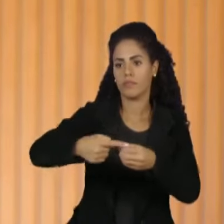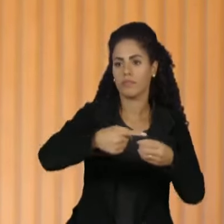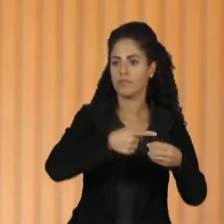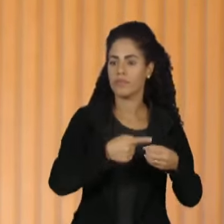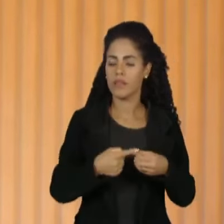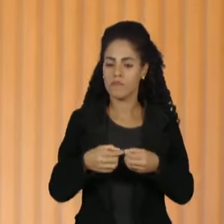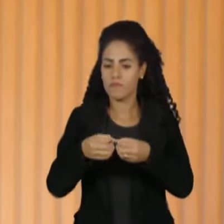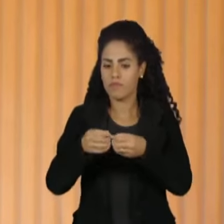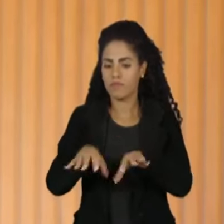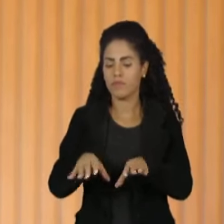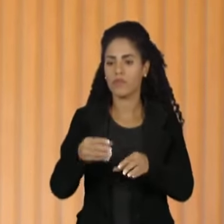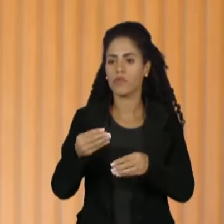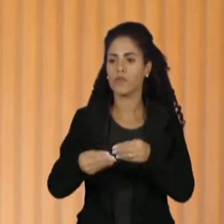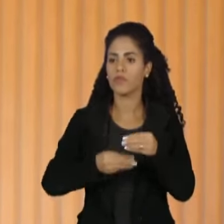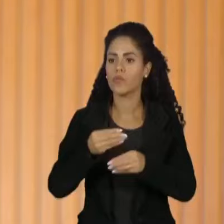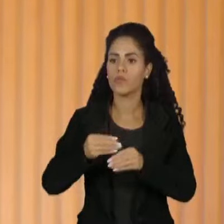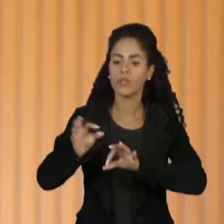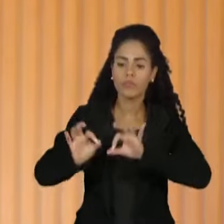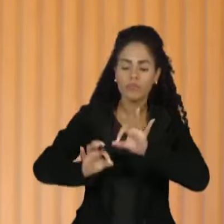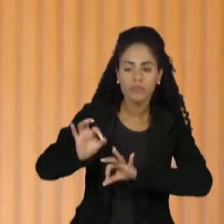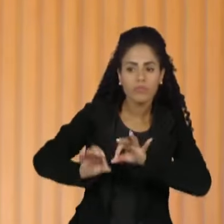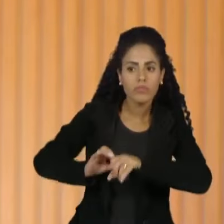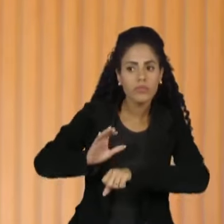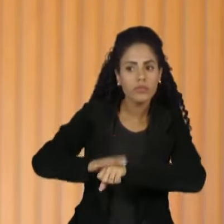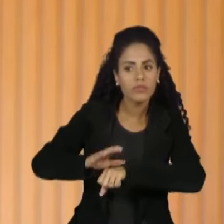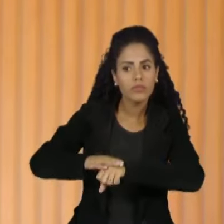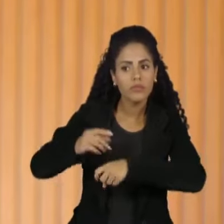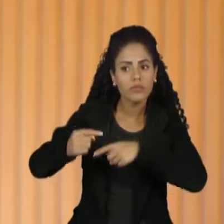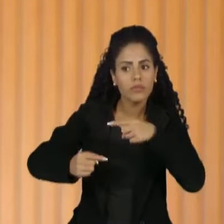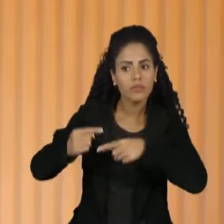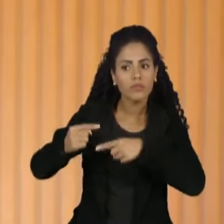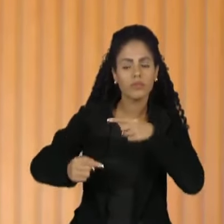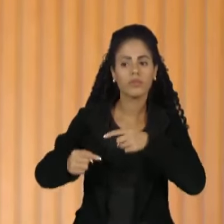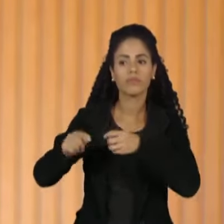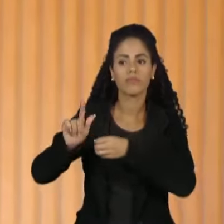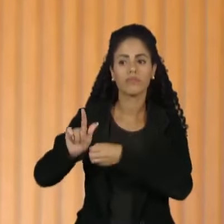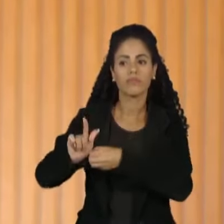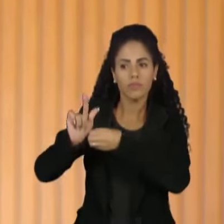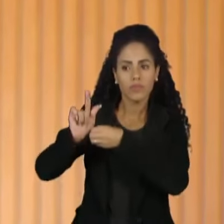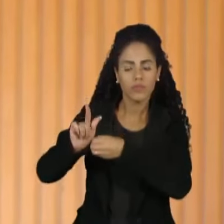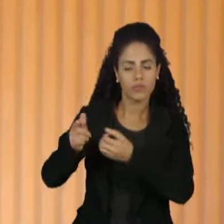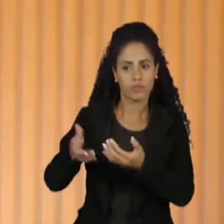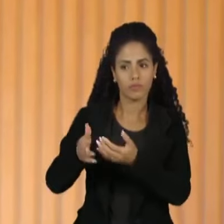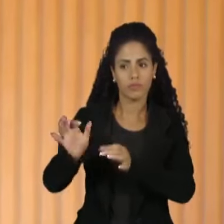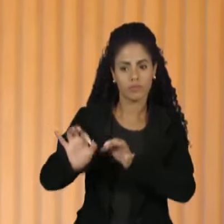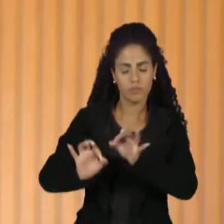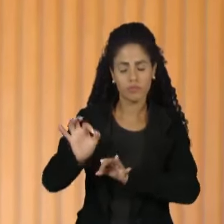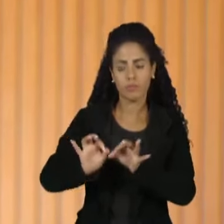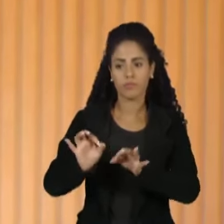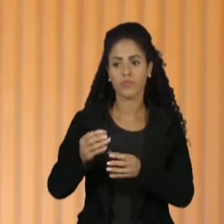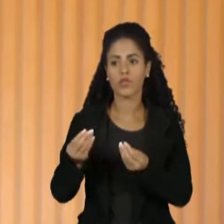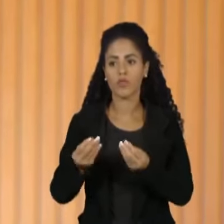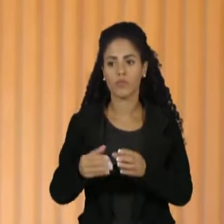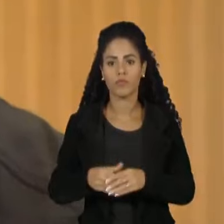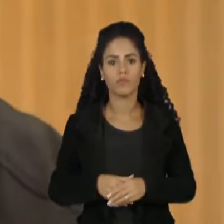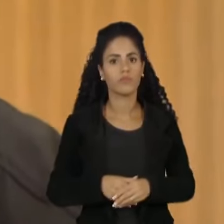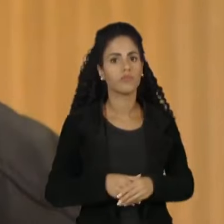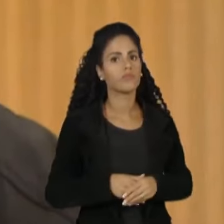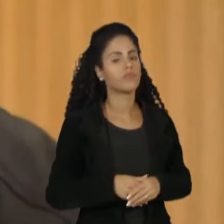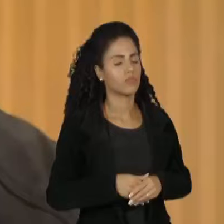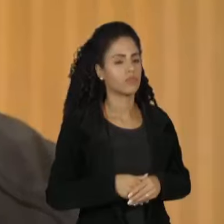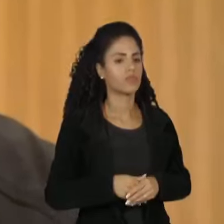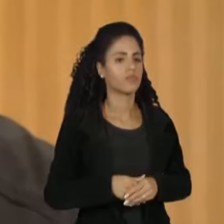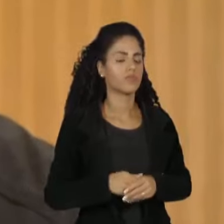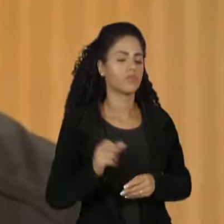forma, será formulada alguma política específica para a gestão desse montante que é inimaginável? Sim,